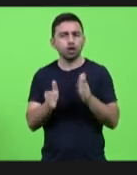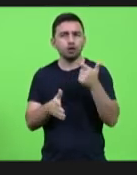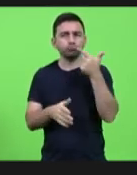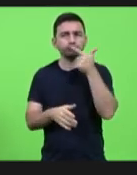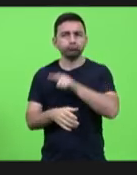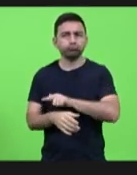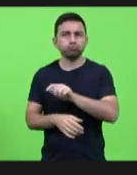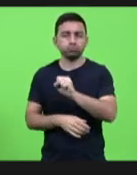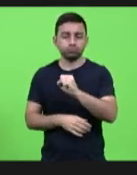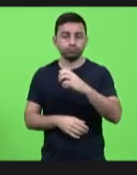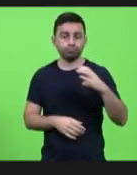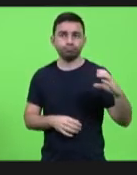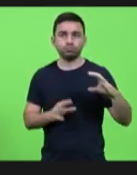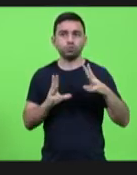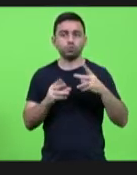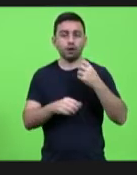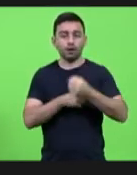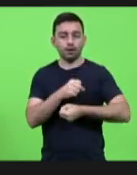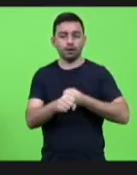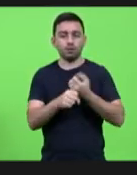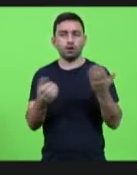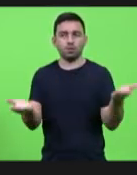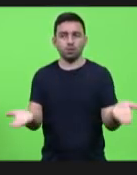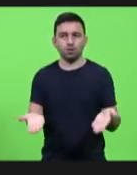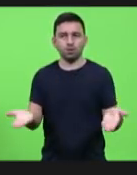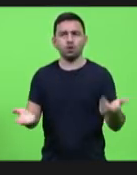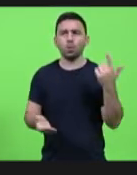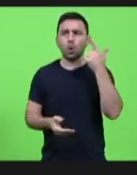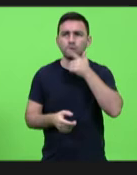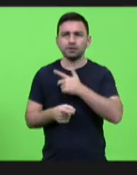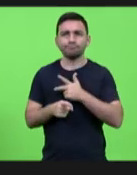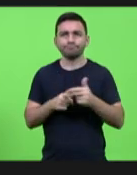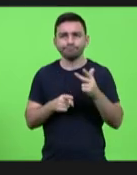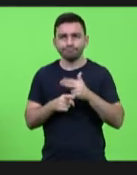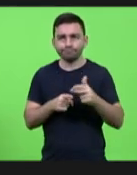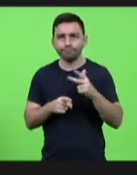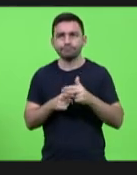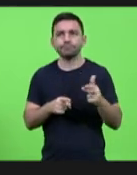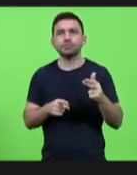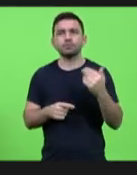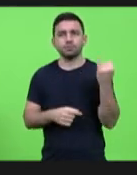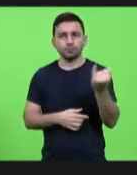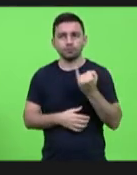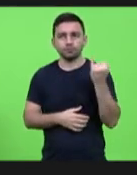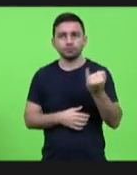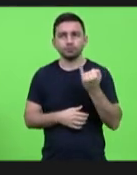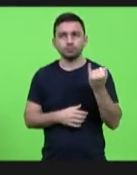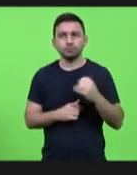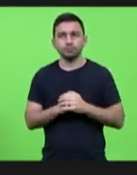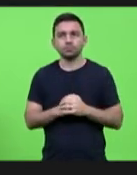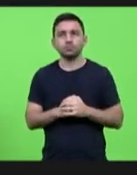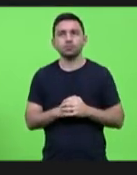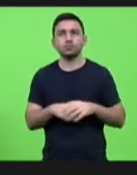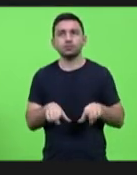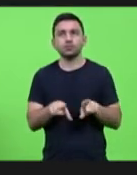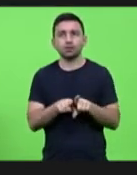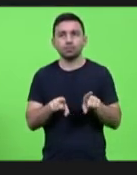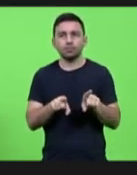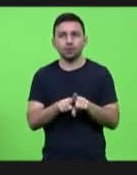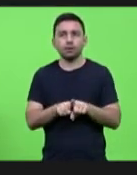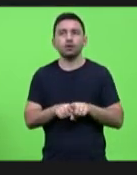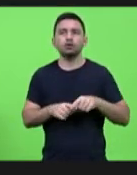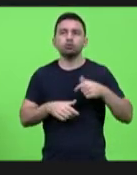no estado de Santa Catarina esse ano. Nós conseguimos já algumas vitórias. Isso é muito importante. E estabelecer